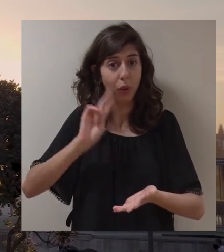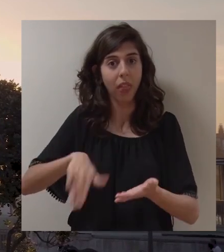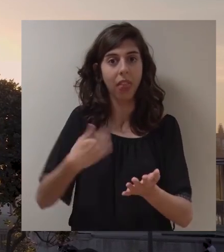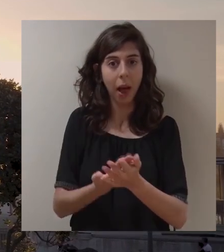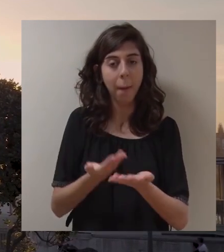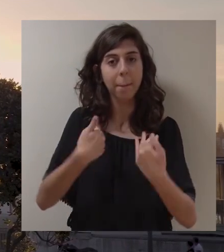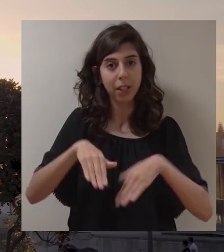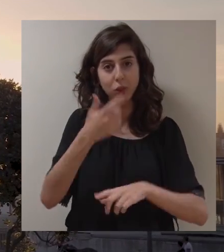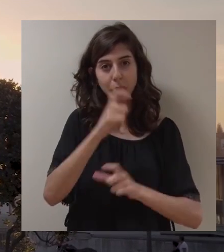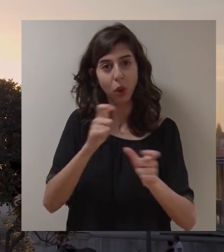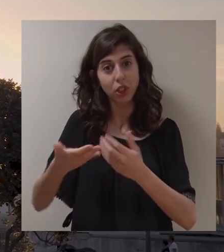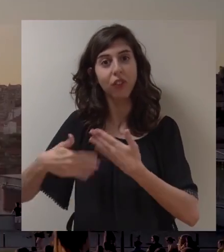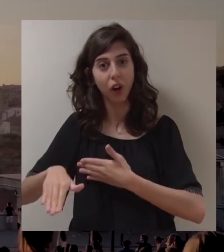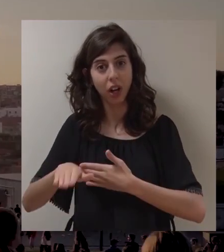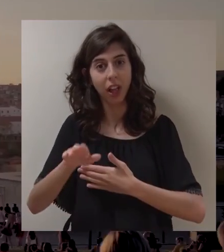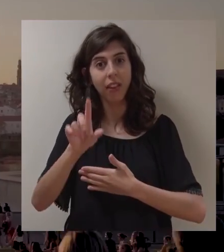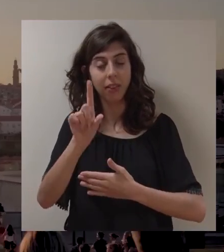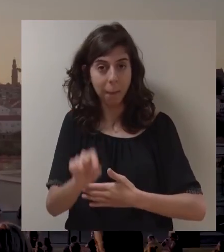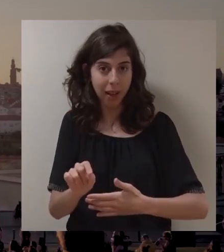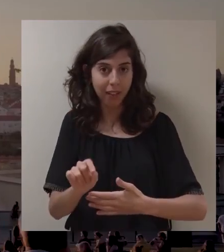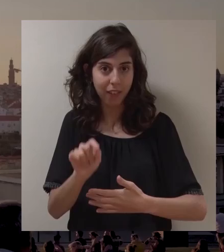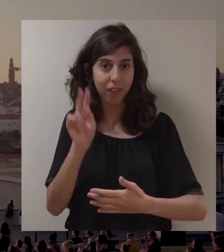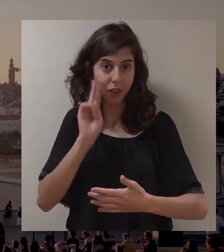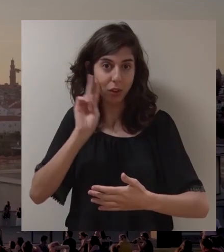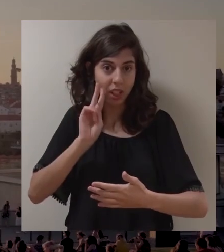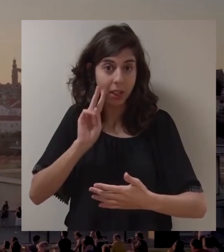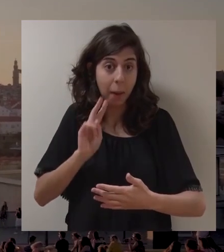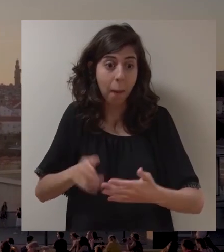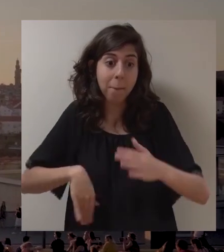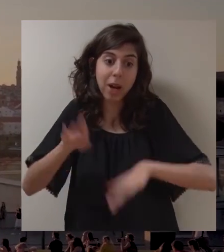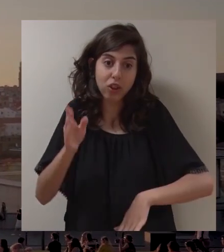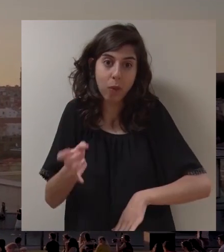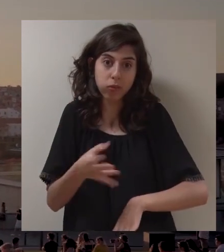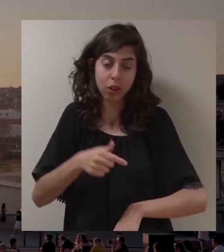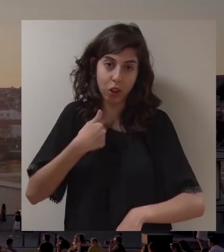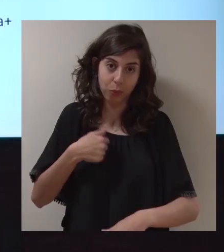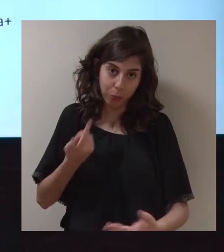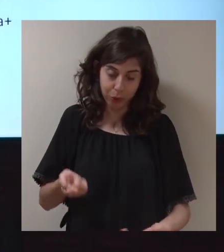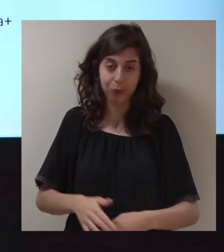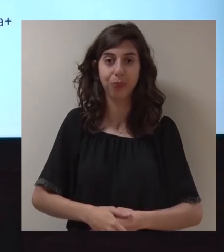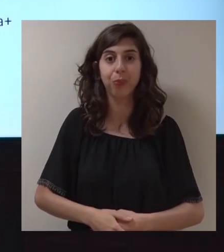nós valorizamos. Mas que sentimos que quem nos visita valoriza tanto mais do que nós próprios.